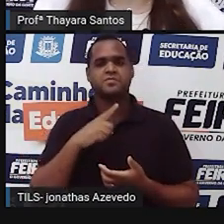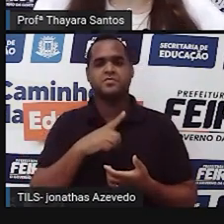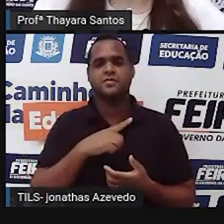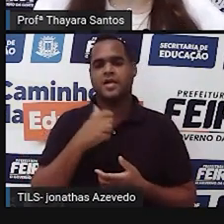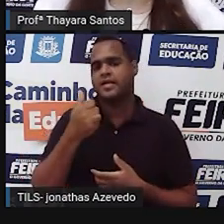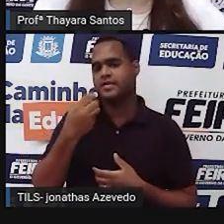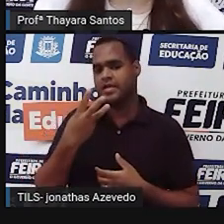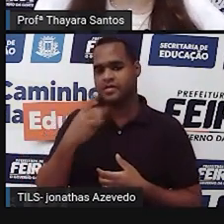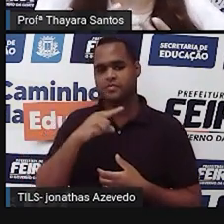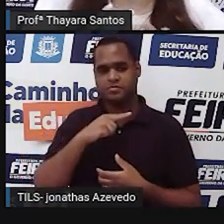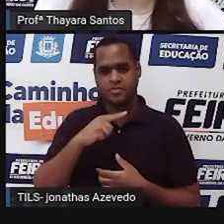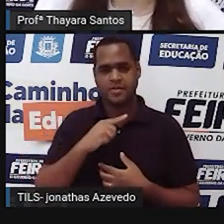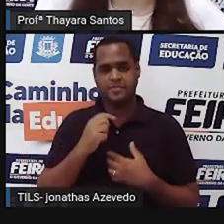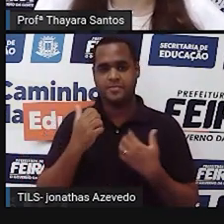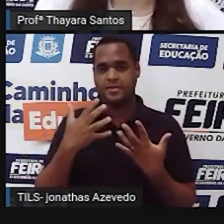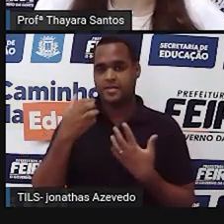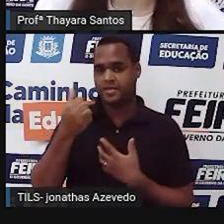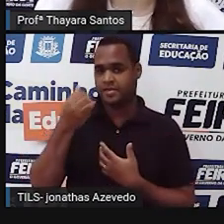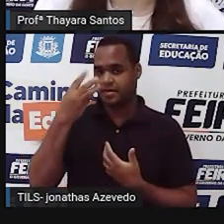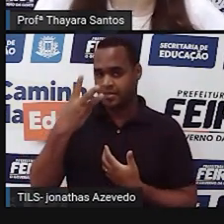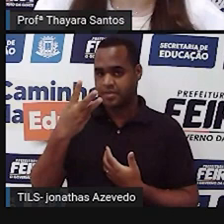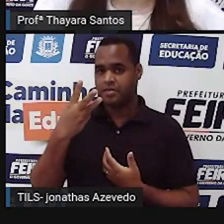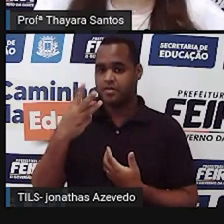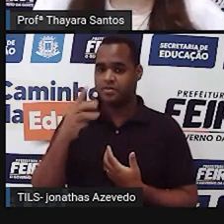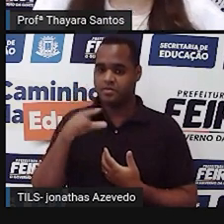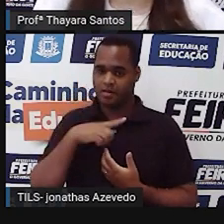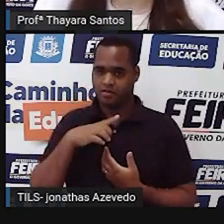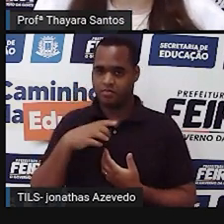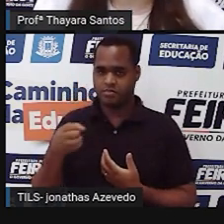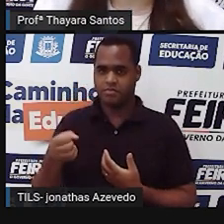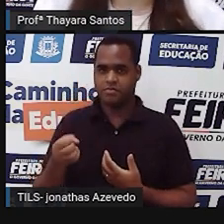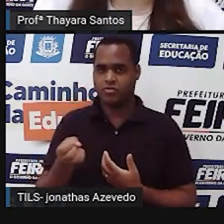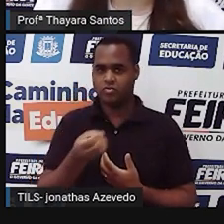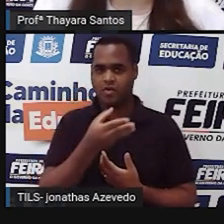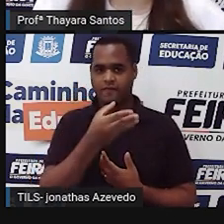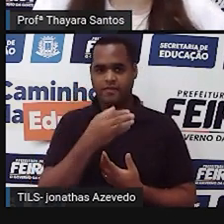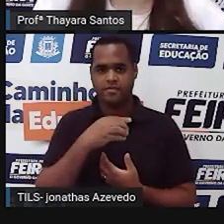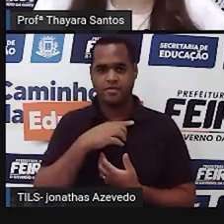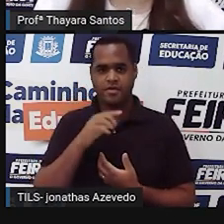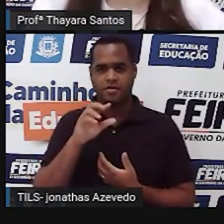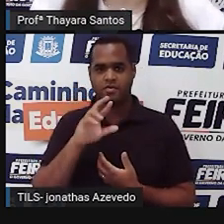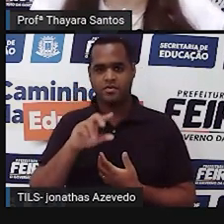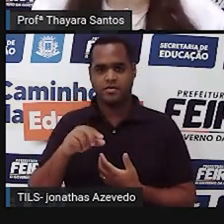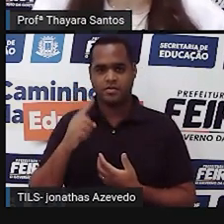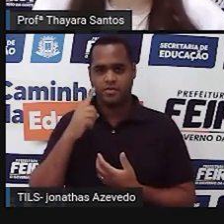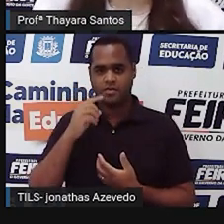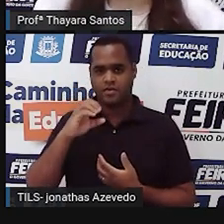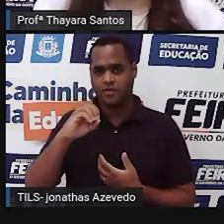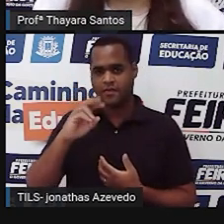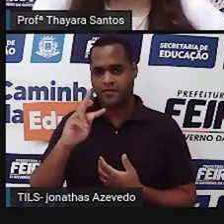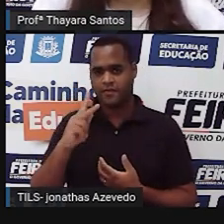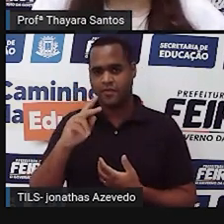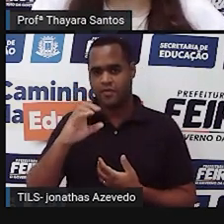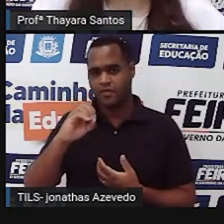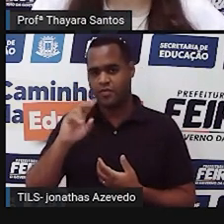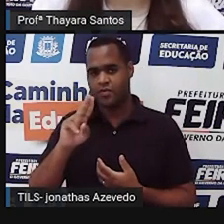constelações. E essa décima terceira constelação que entrou é o Serpentário, que também é conhecido como Ofiúcus.